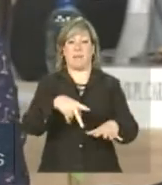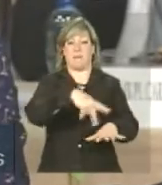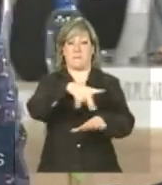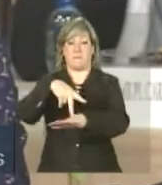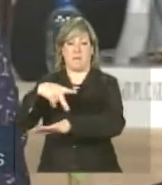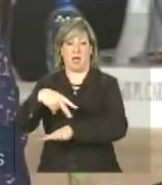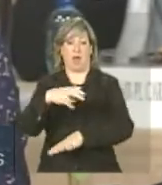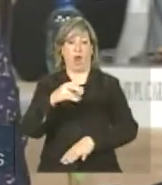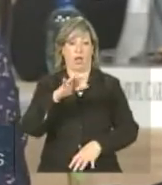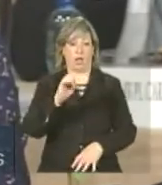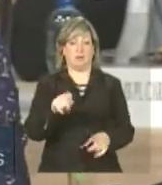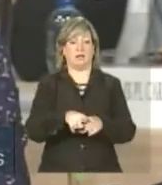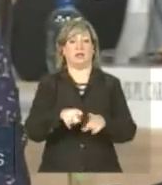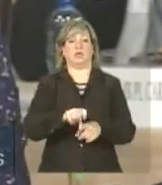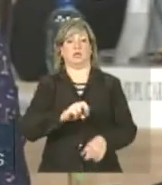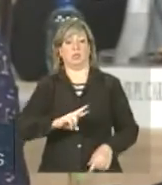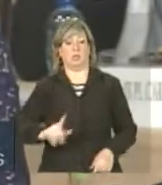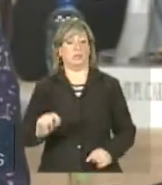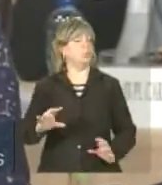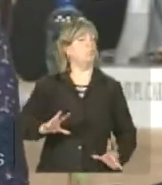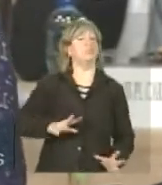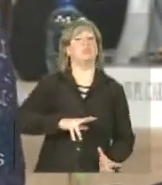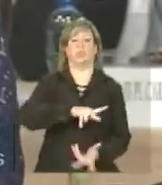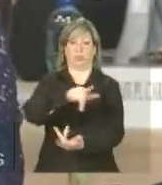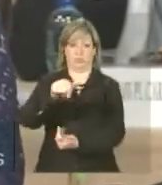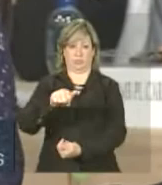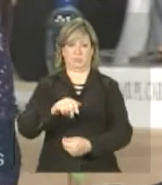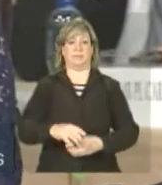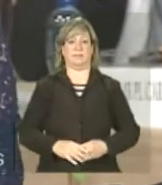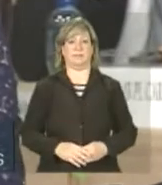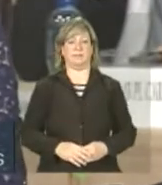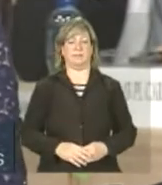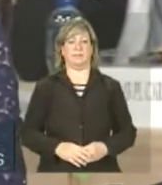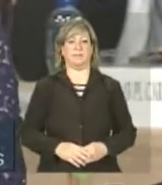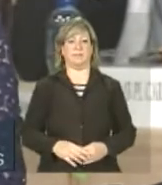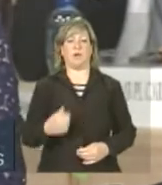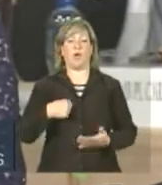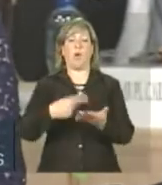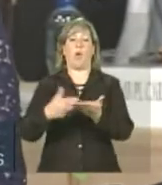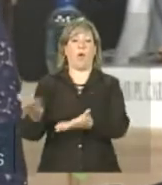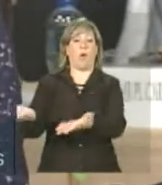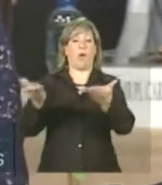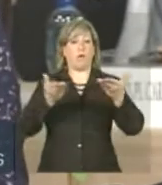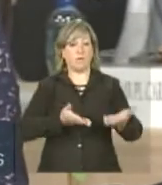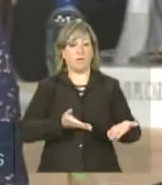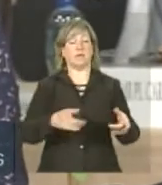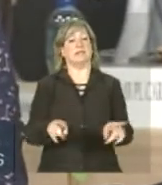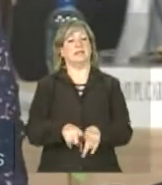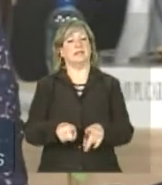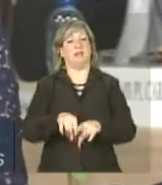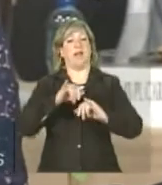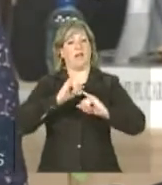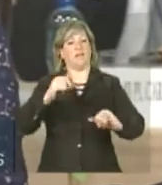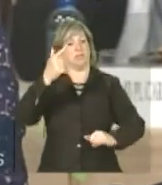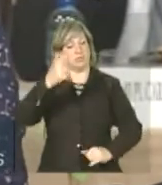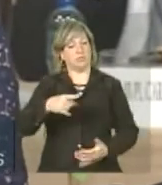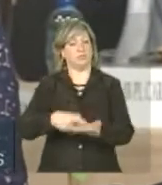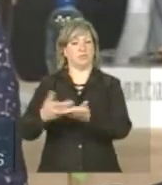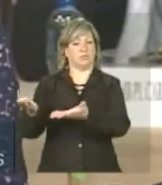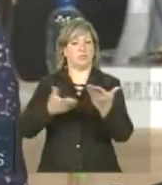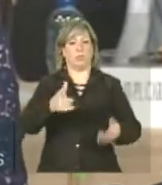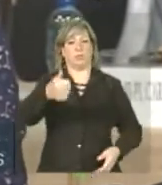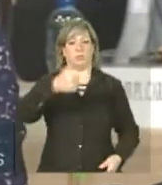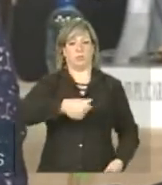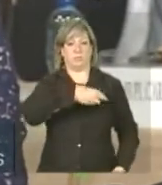do Norte e do Sul do mundo. Convido e reitero o convite ao primeiro